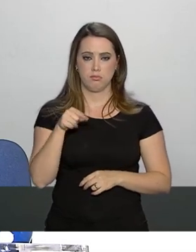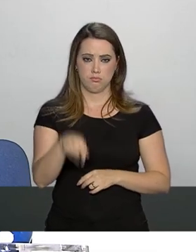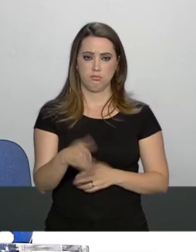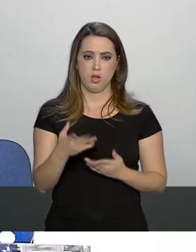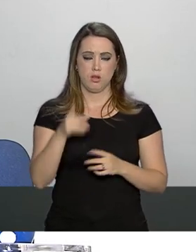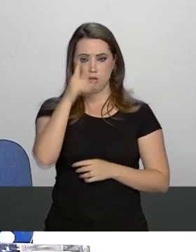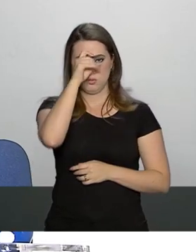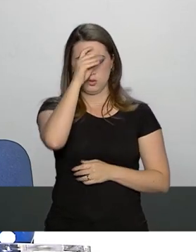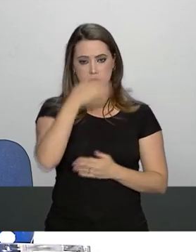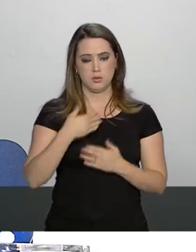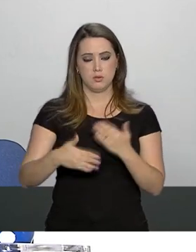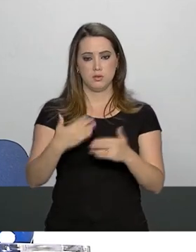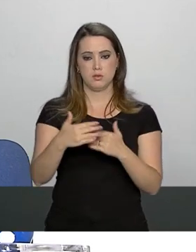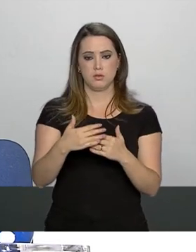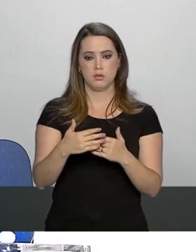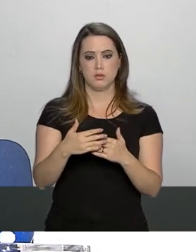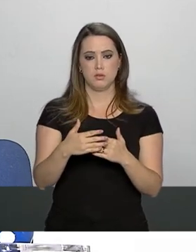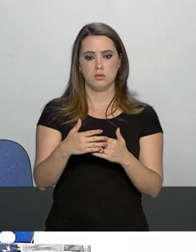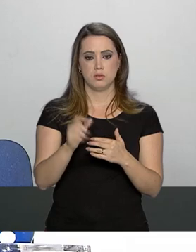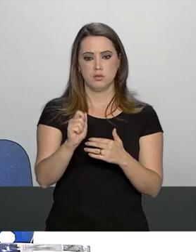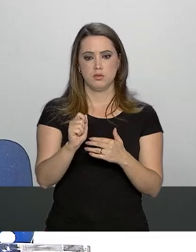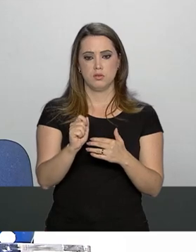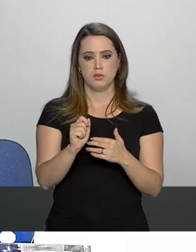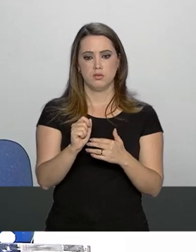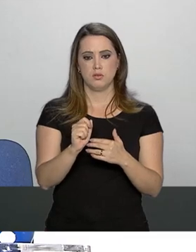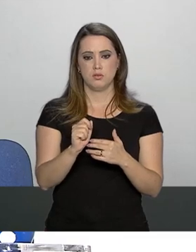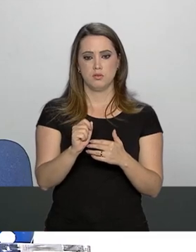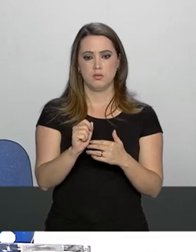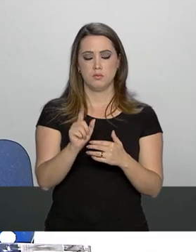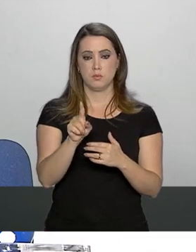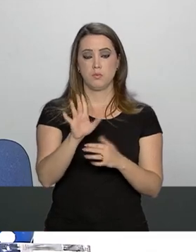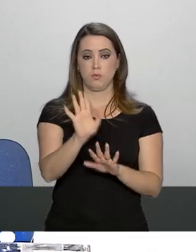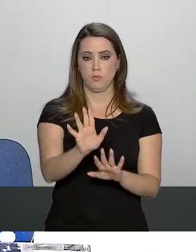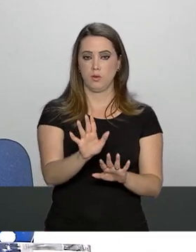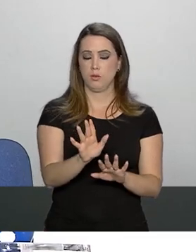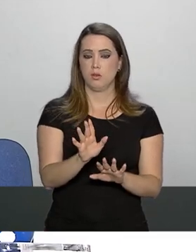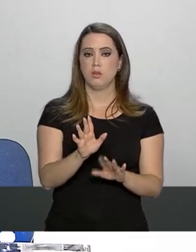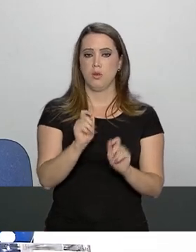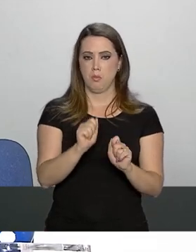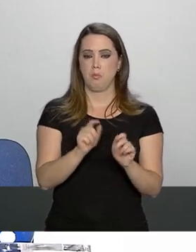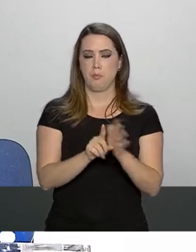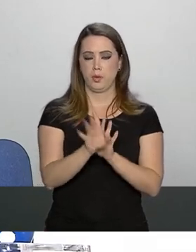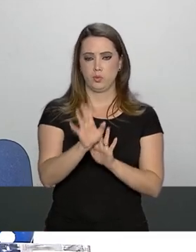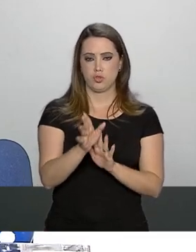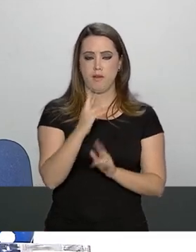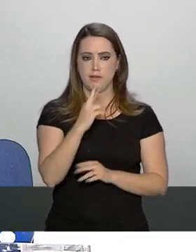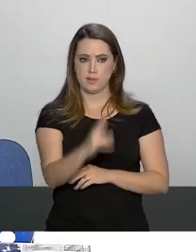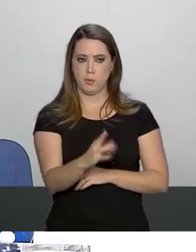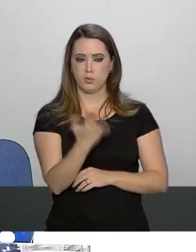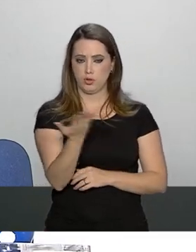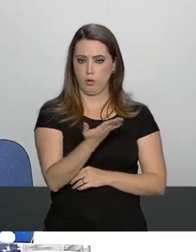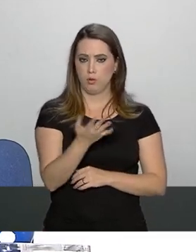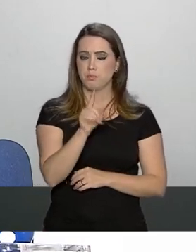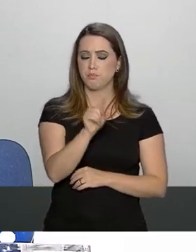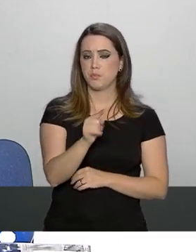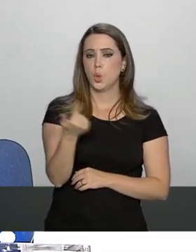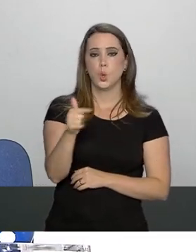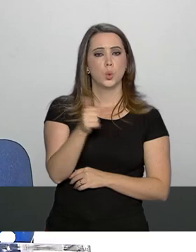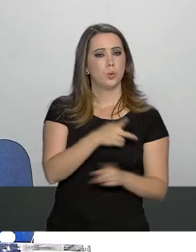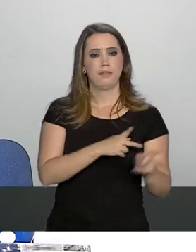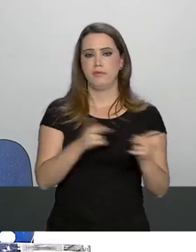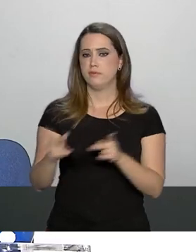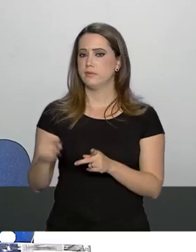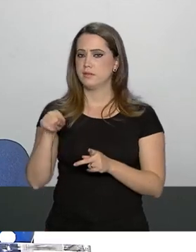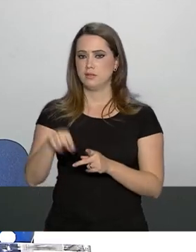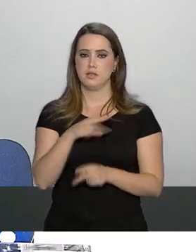nos próximos dias. Posso ir respondendo? Claro. Então, não há previsão de visitas dos ministros.